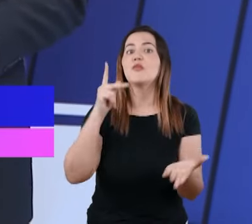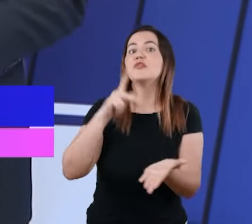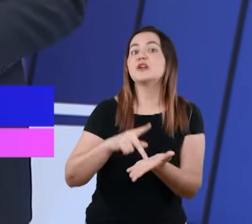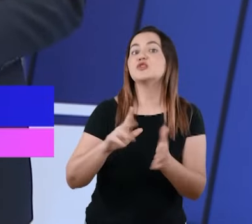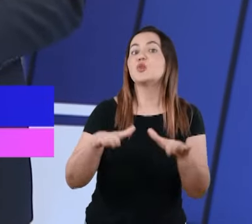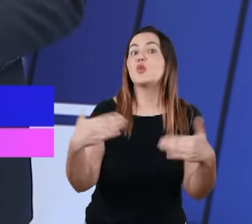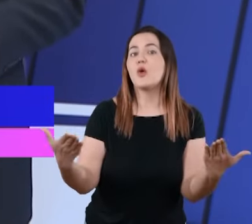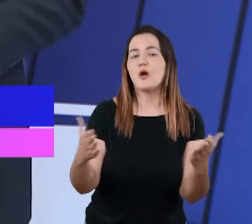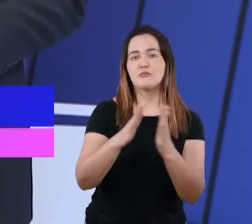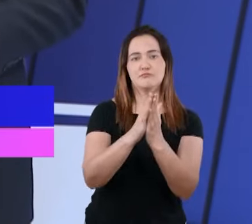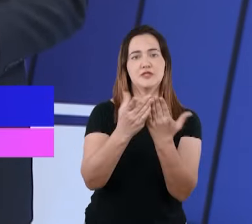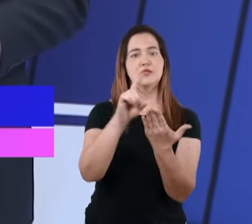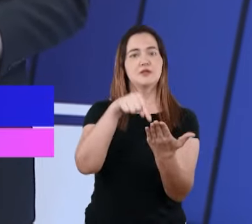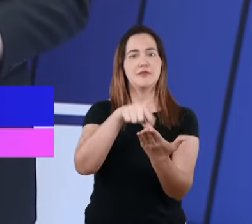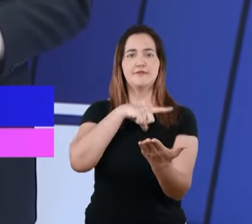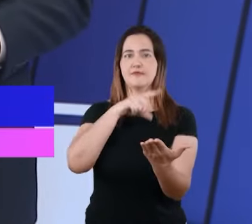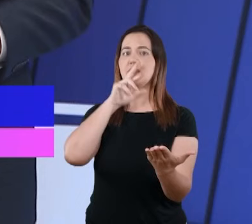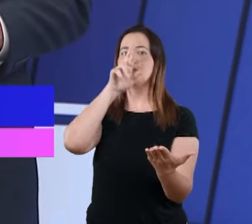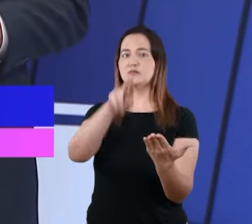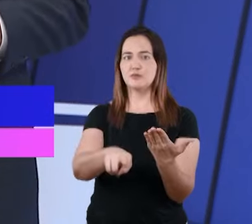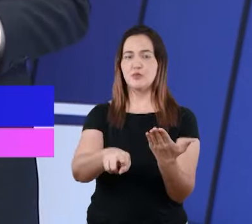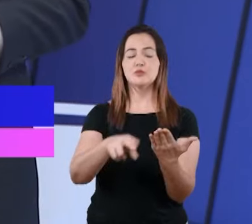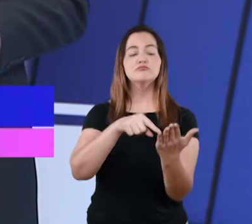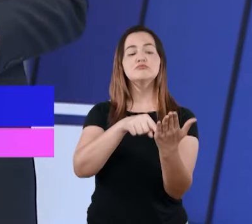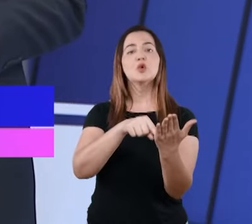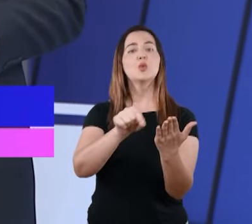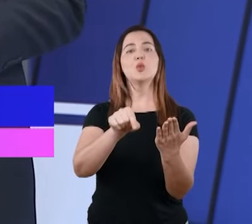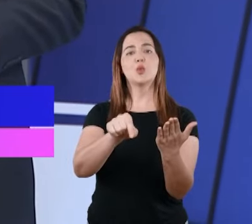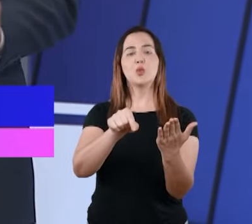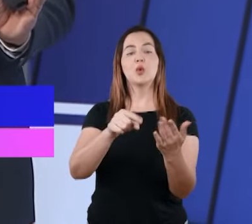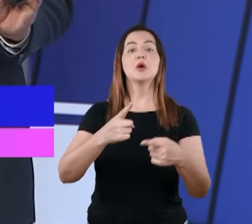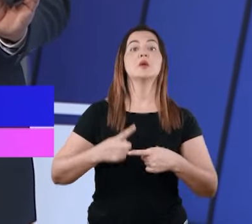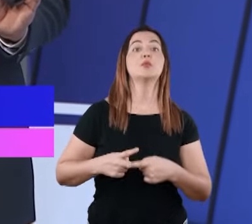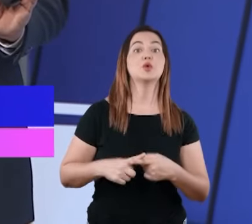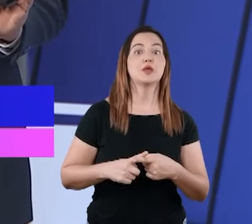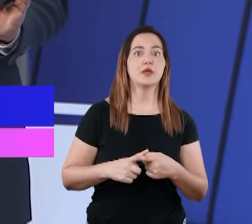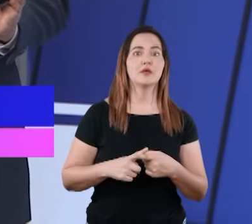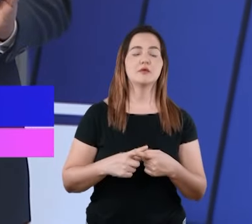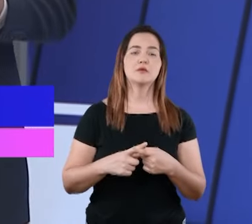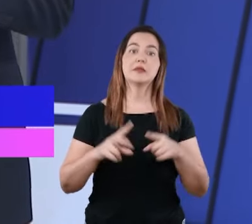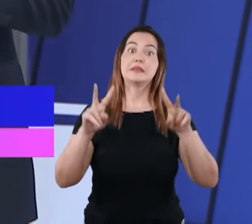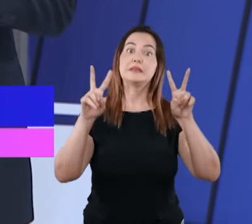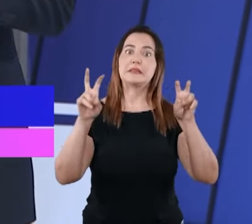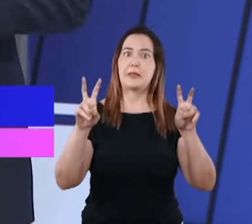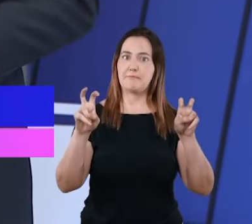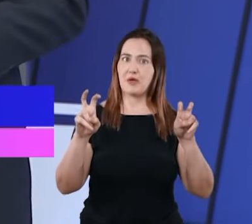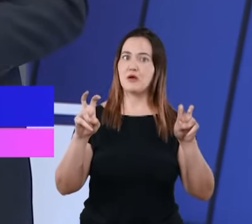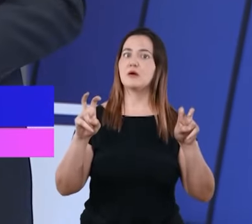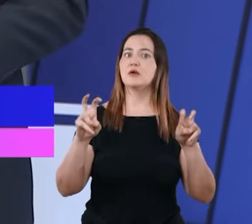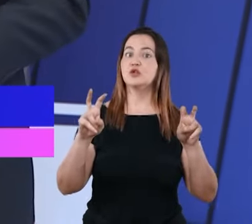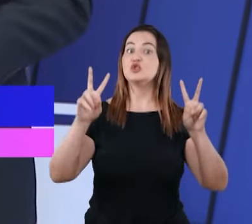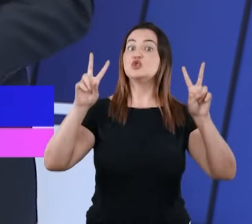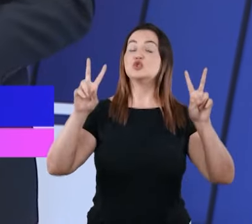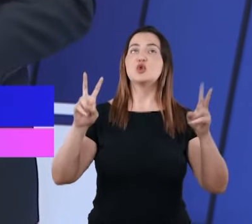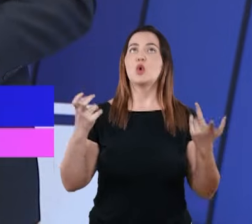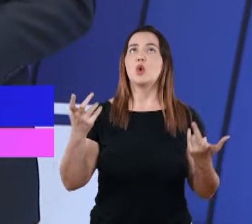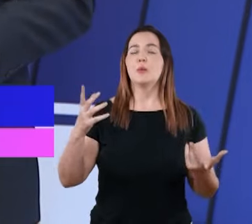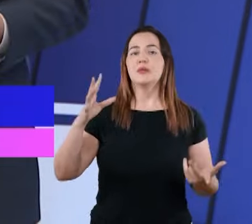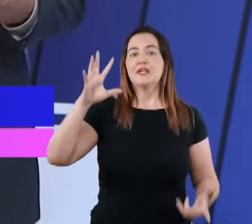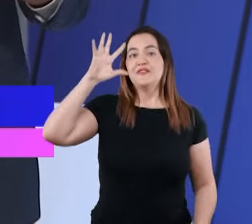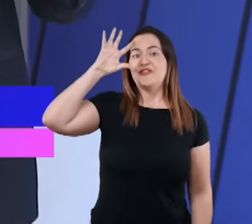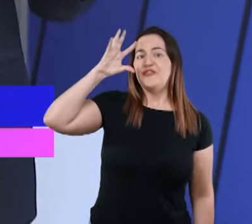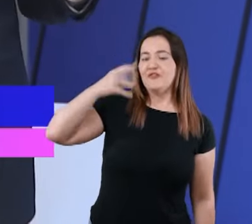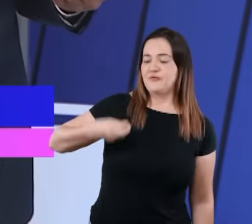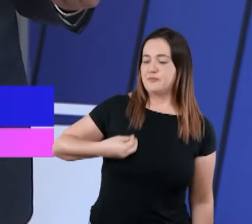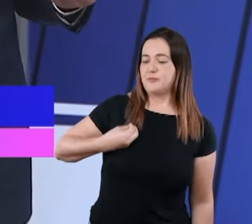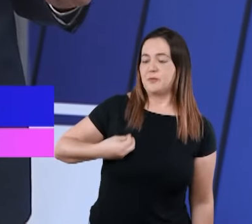para entender exatamente o que ela tem para nos dizer. Porque nesses temas espirituais, a